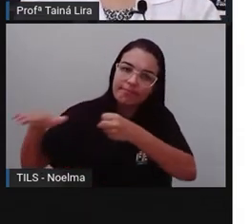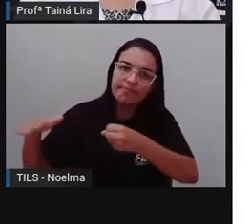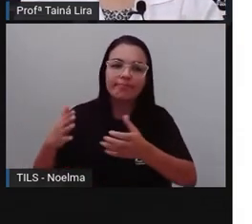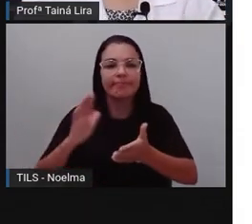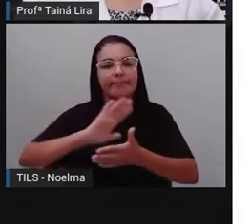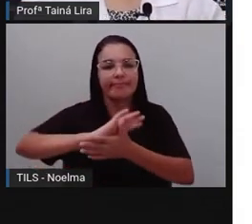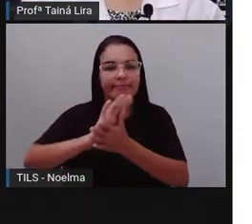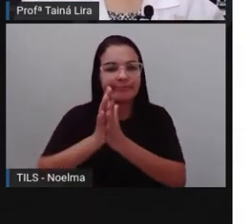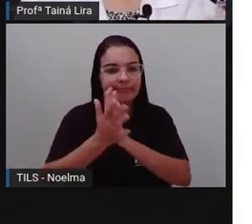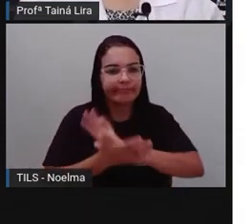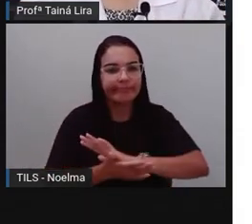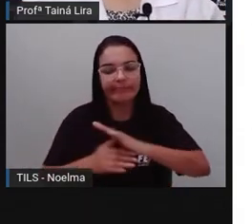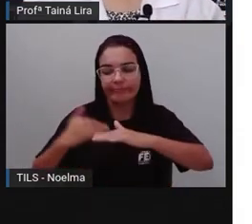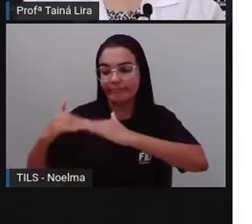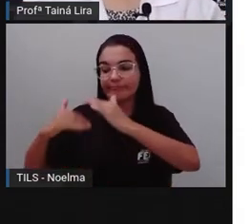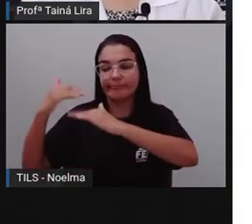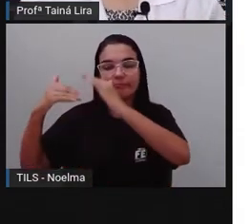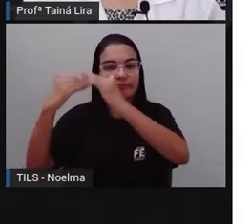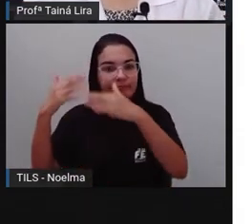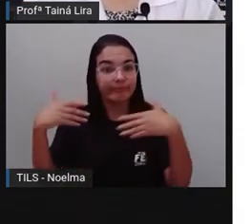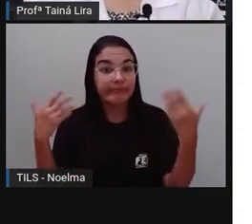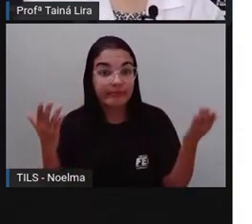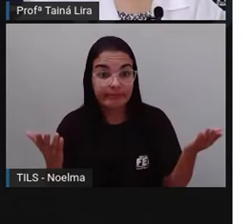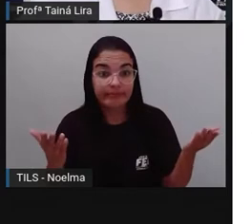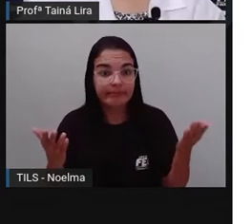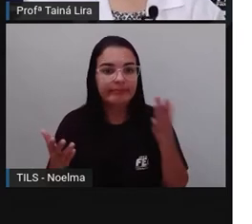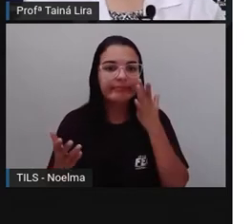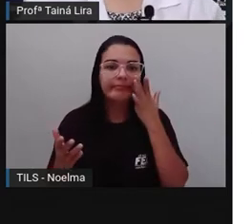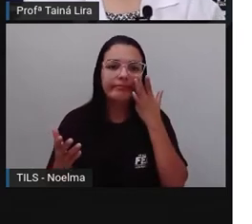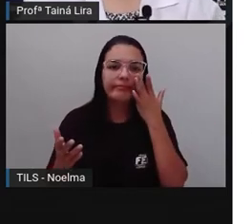perdidos aí nesse processo de construção, não é verdade?